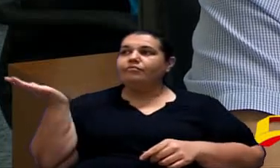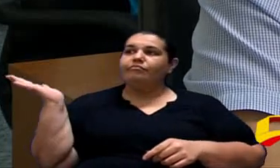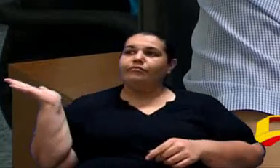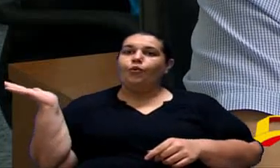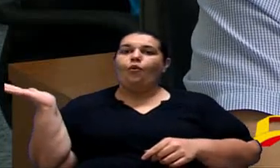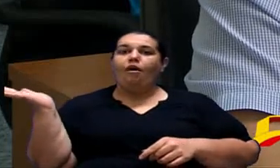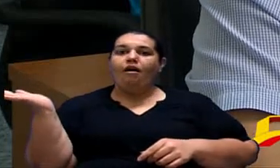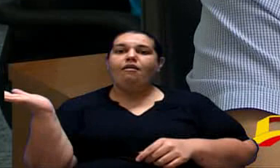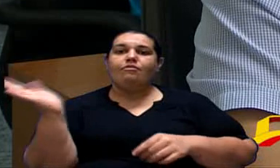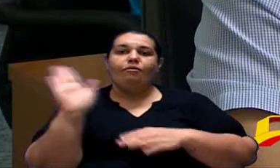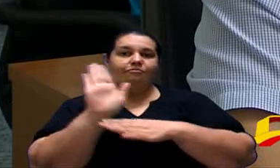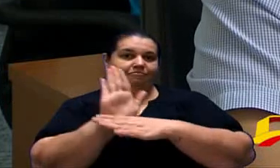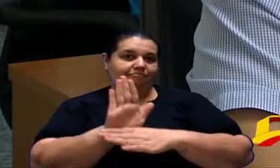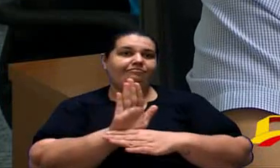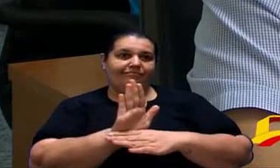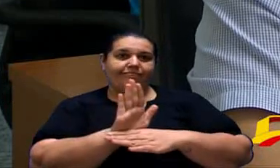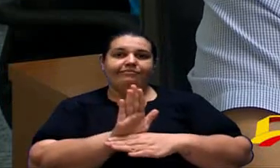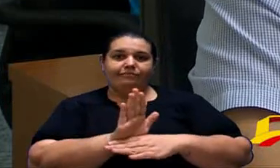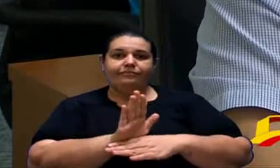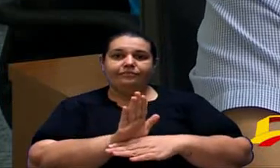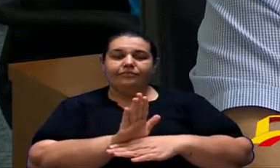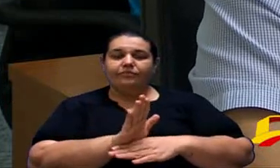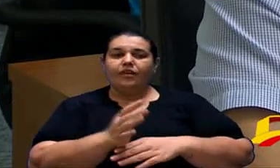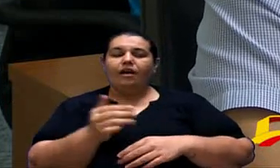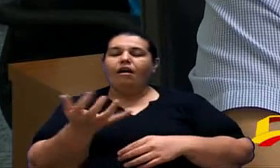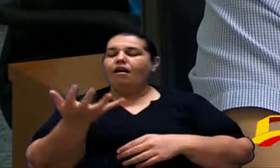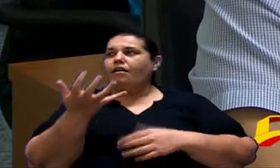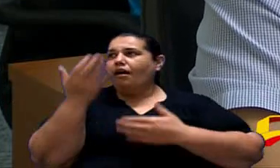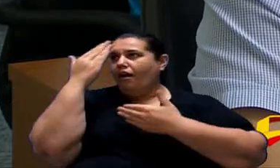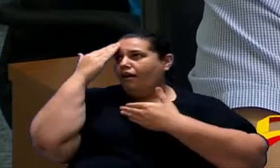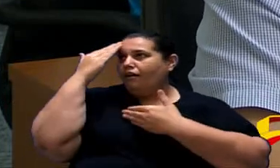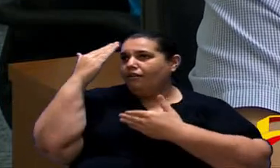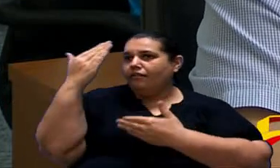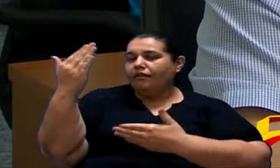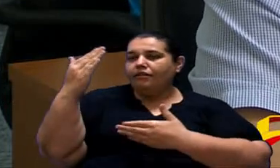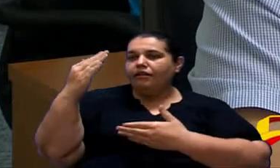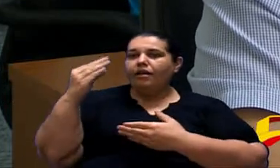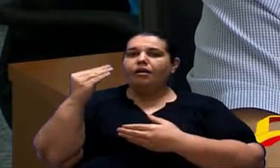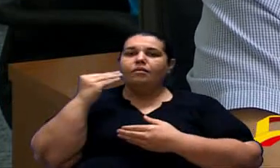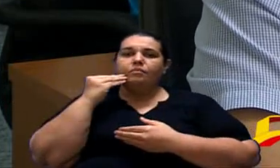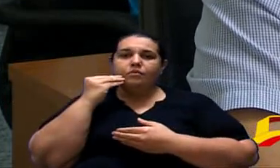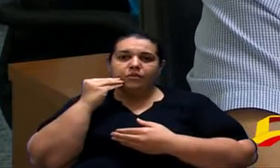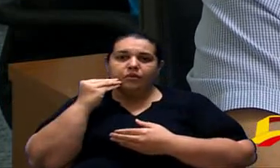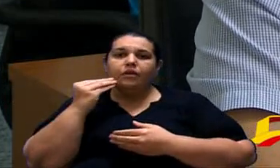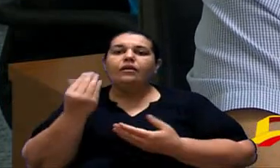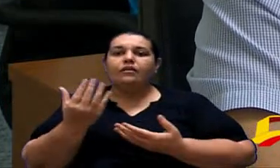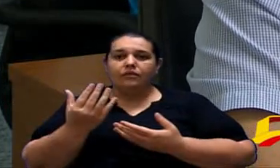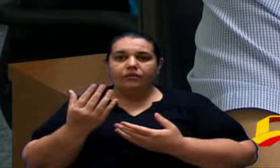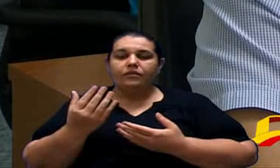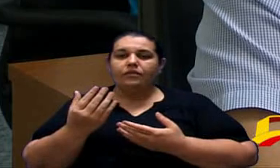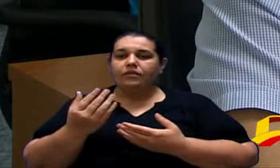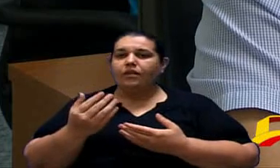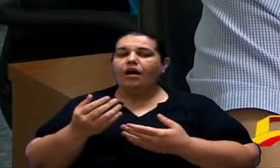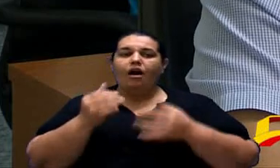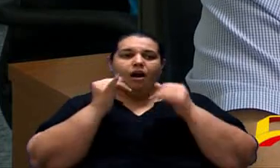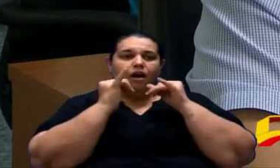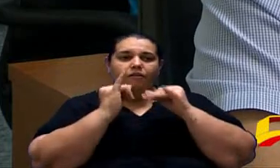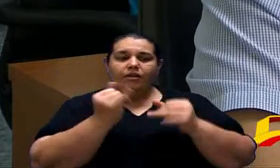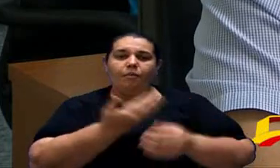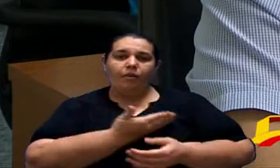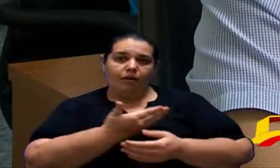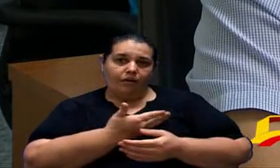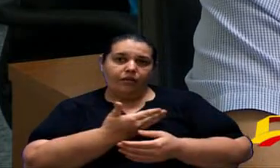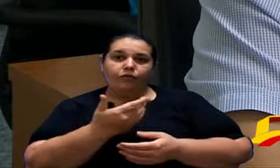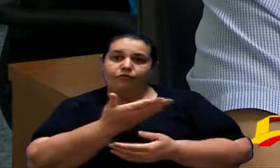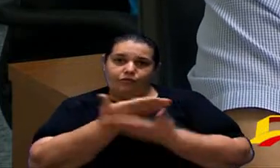eles e eu quero agradecer por essa oportunidade aí e eu vou passar para eles que vocês estão do